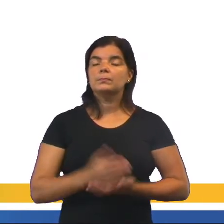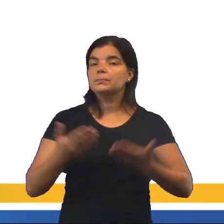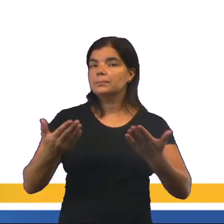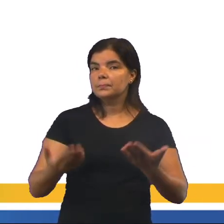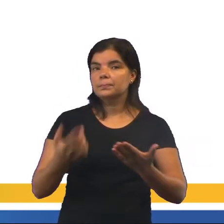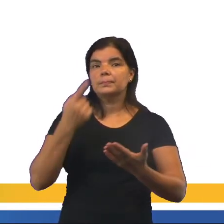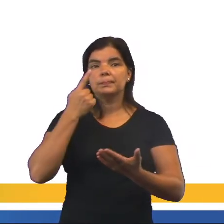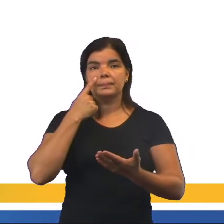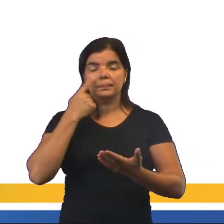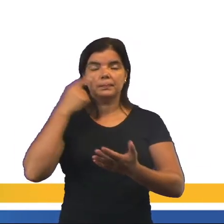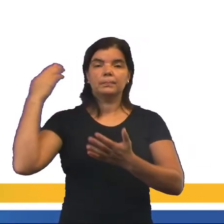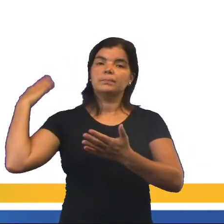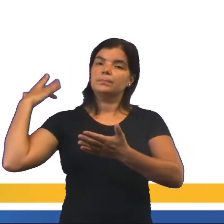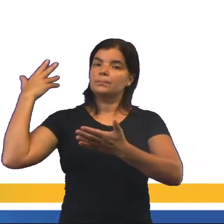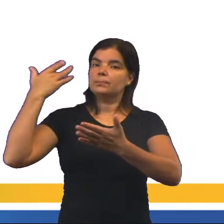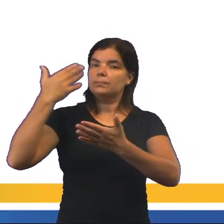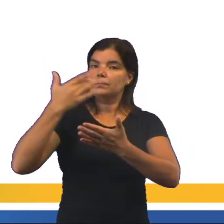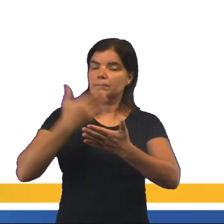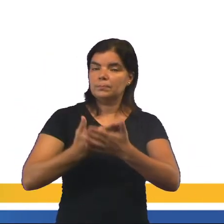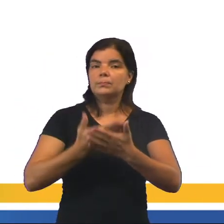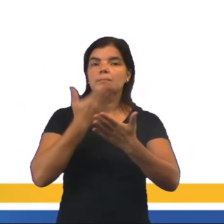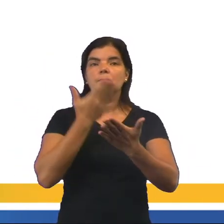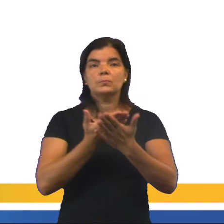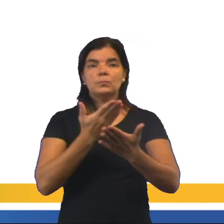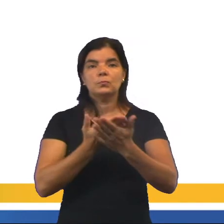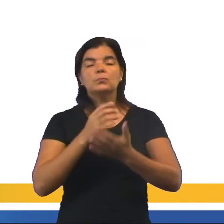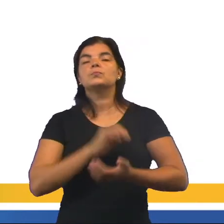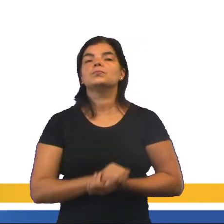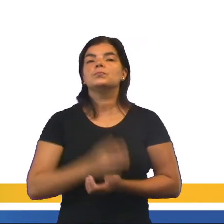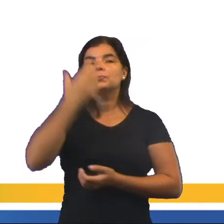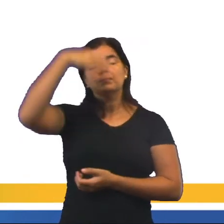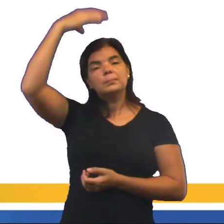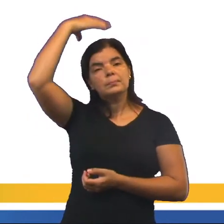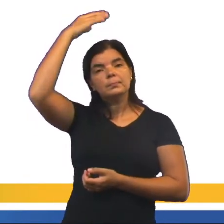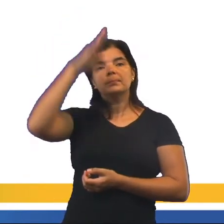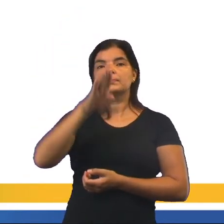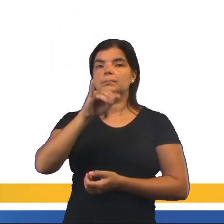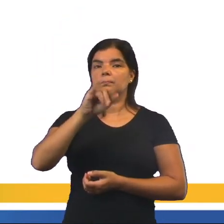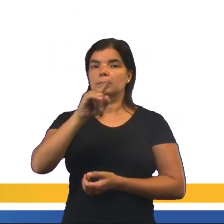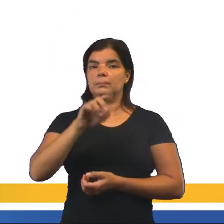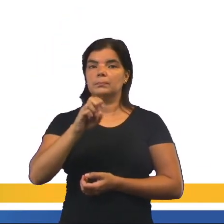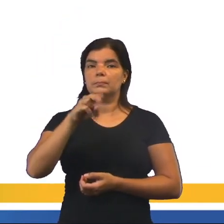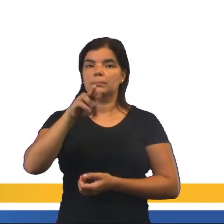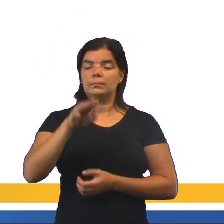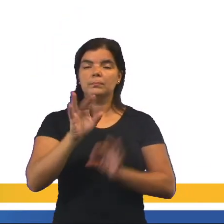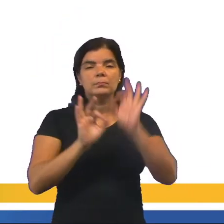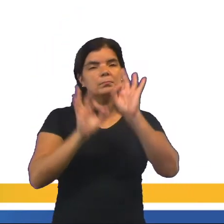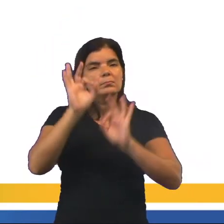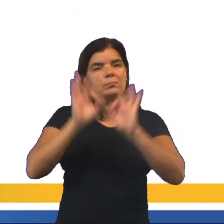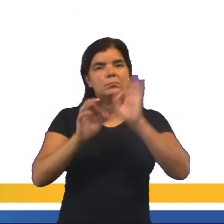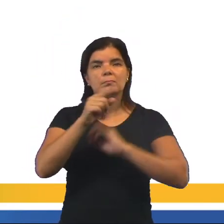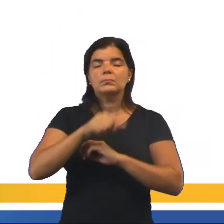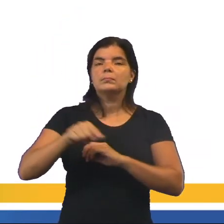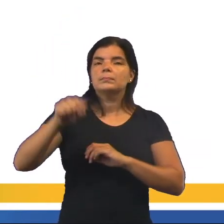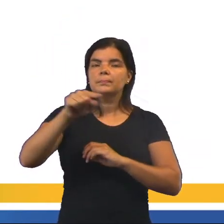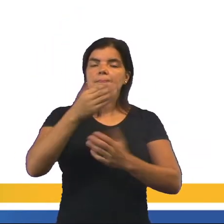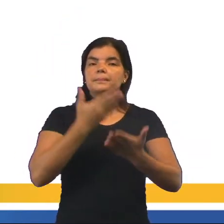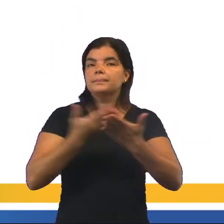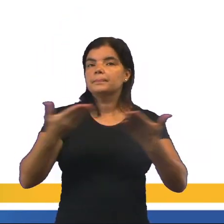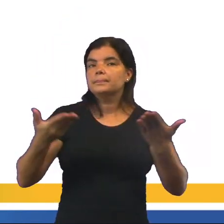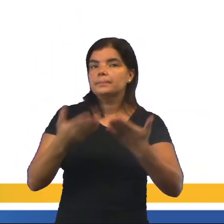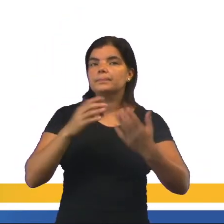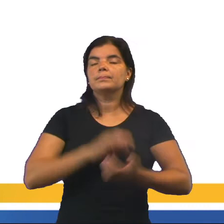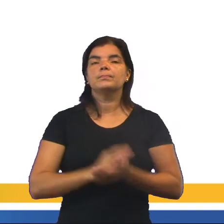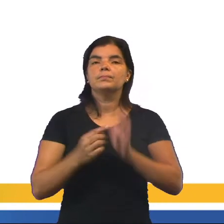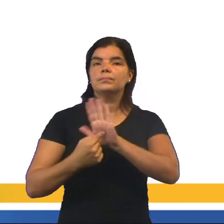Agora, vamos dar uma retomada no que a gente falou sobre o Império Bizantino. Nesse esquema que aparece para vocês, na aula de